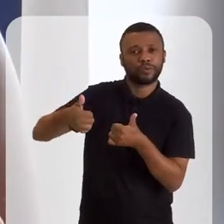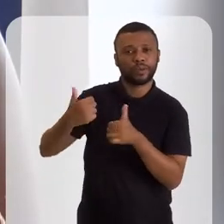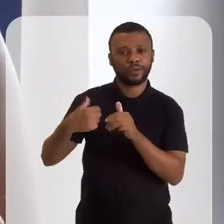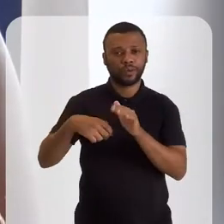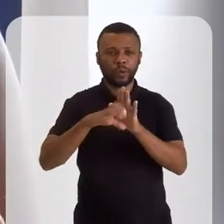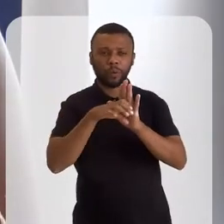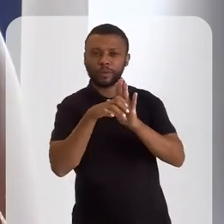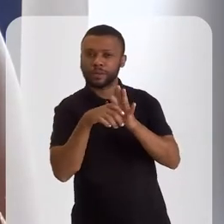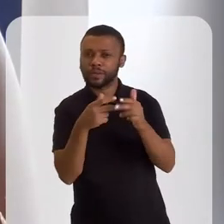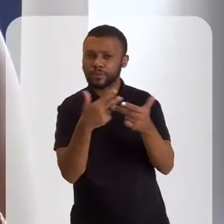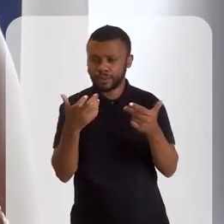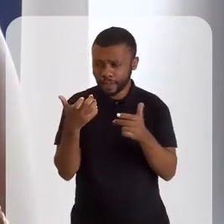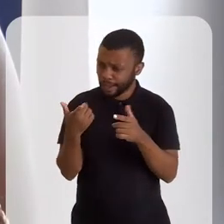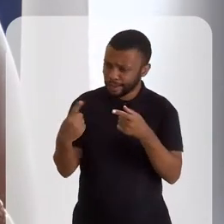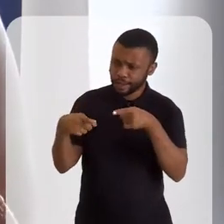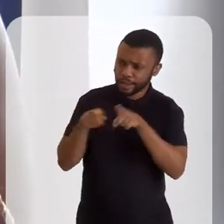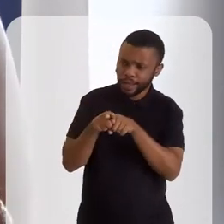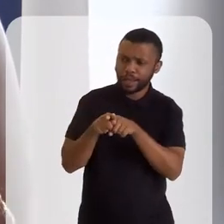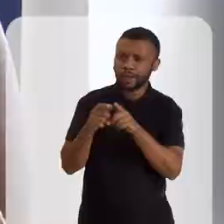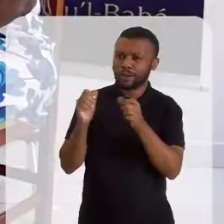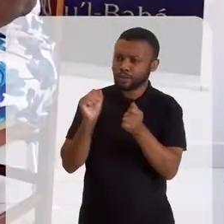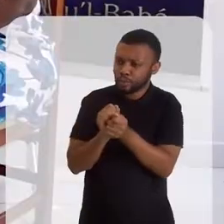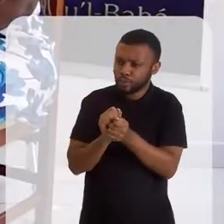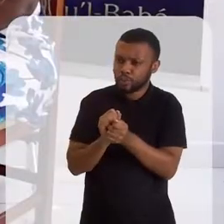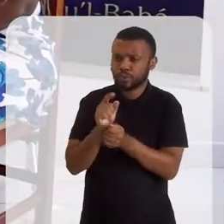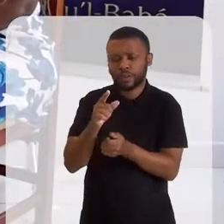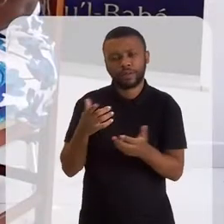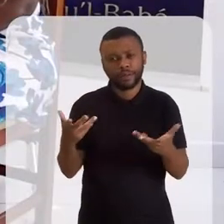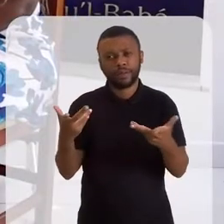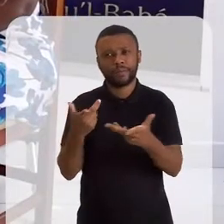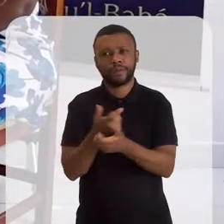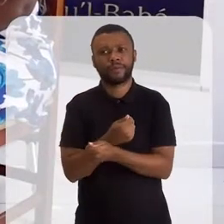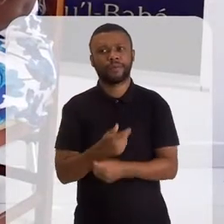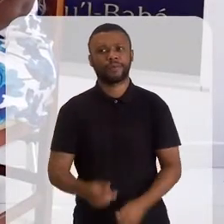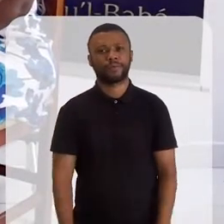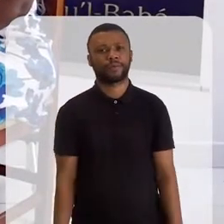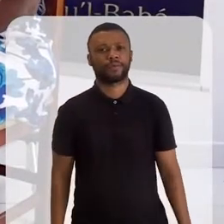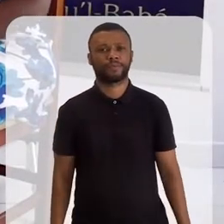do processo de construção comigo? Isso já seria fantástico.